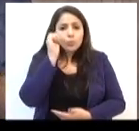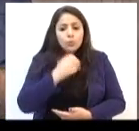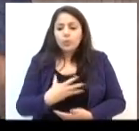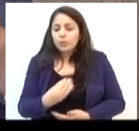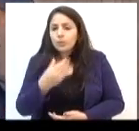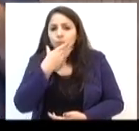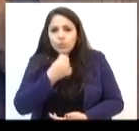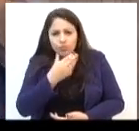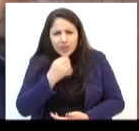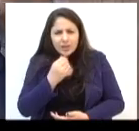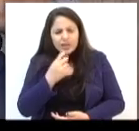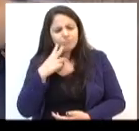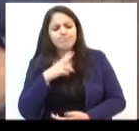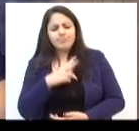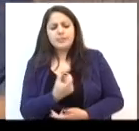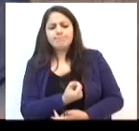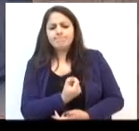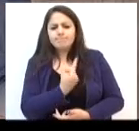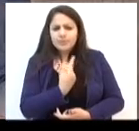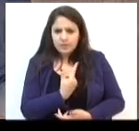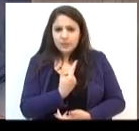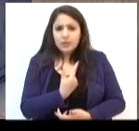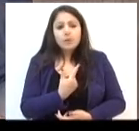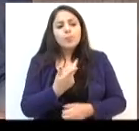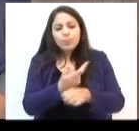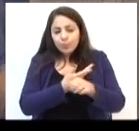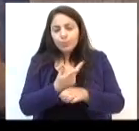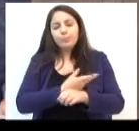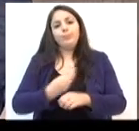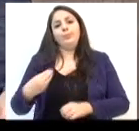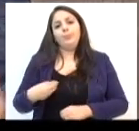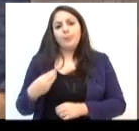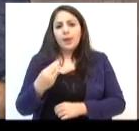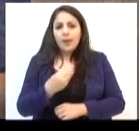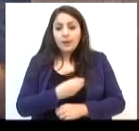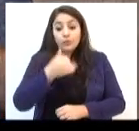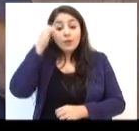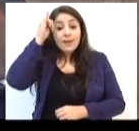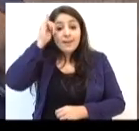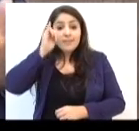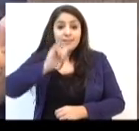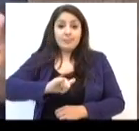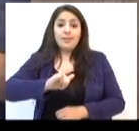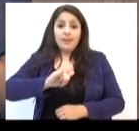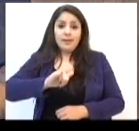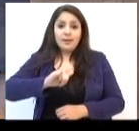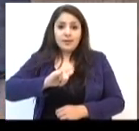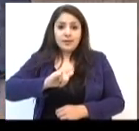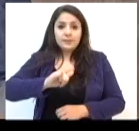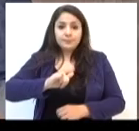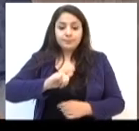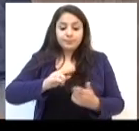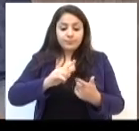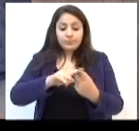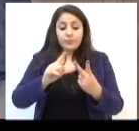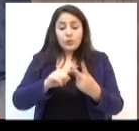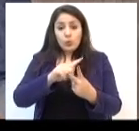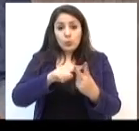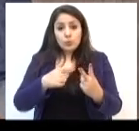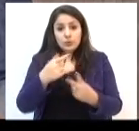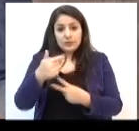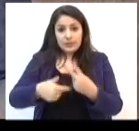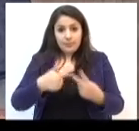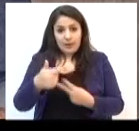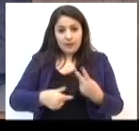atenção do nosso instinto de pai e mãe mesmo, procurar o atendimento médico, evitar os dois serviços de urgência da